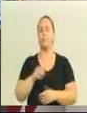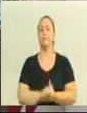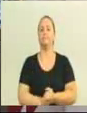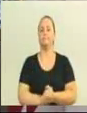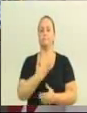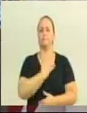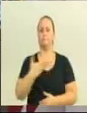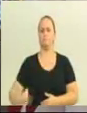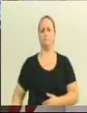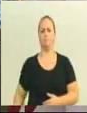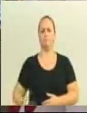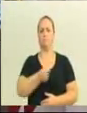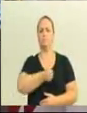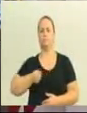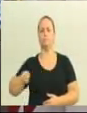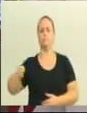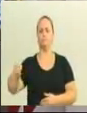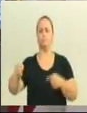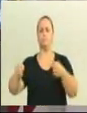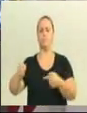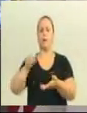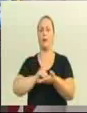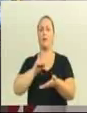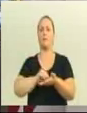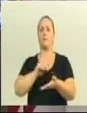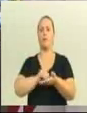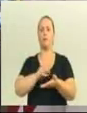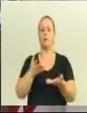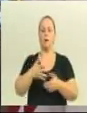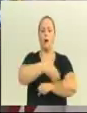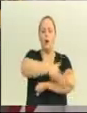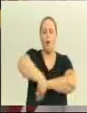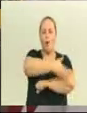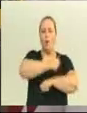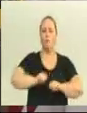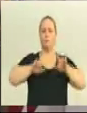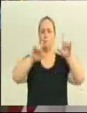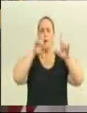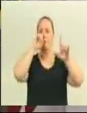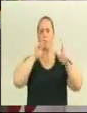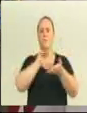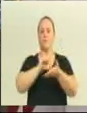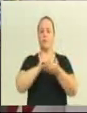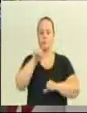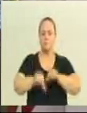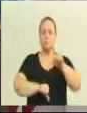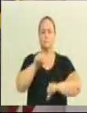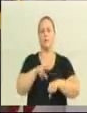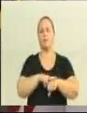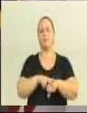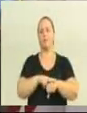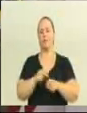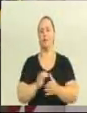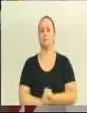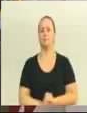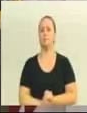sem legalizar uma única rua de placa amarela. Está aí o exemplo para começar. Vamos fazer o Três Peixinhos, vamos